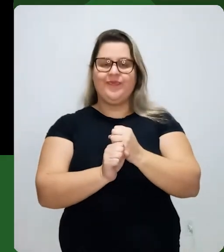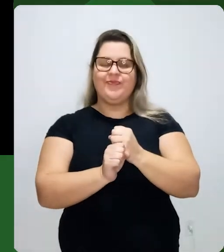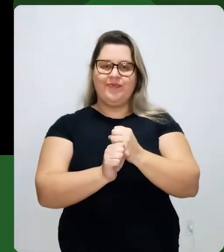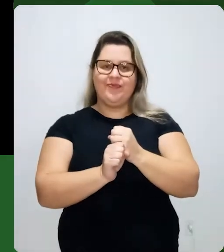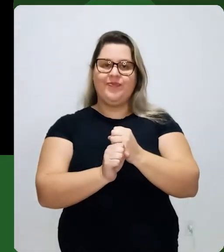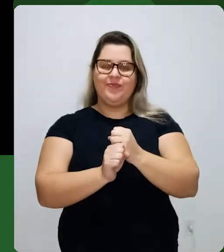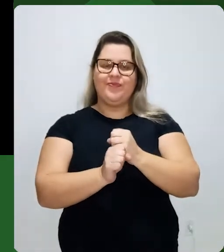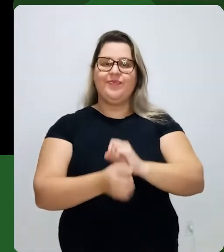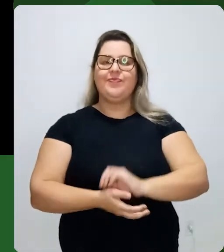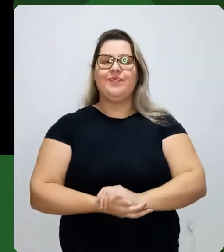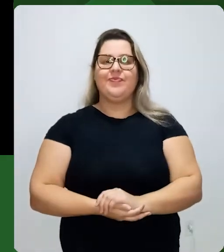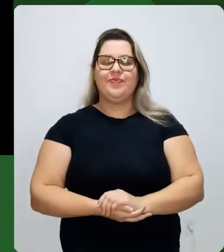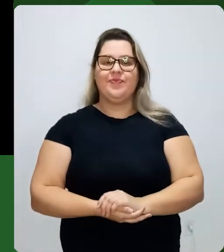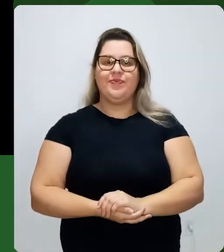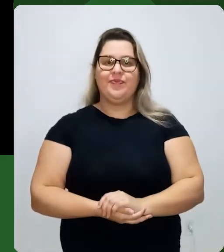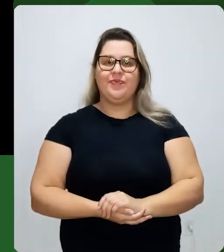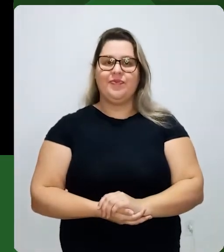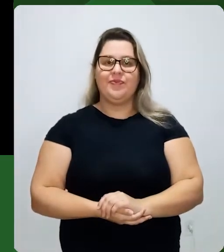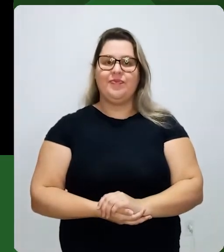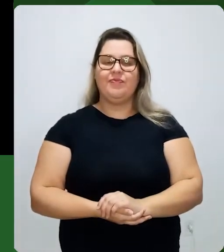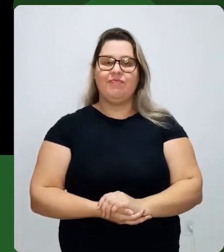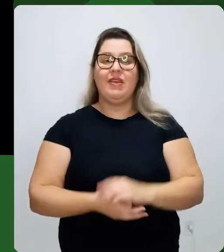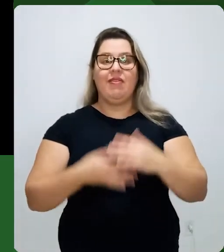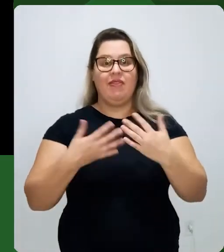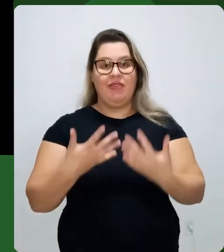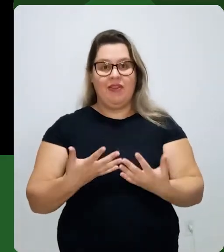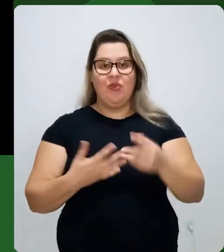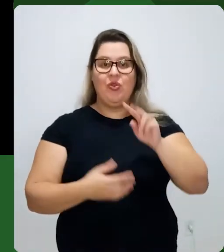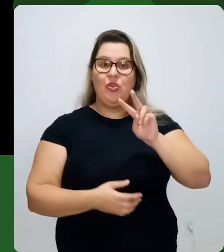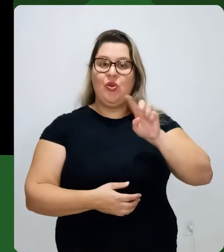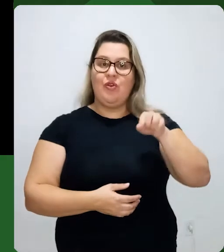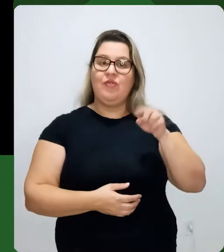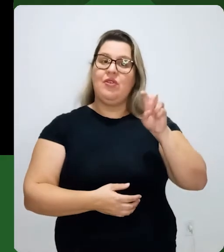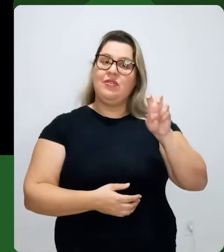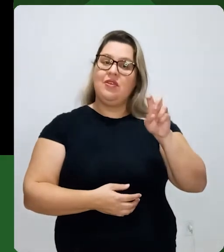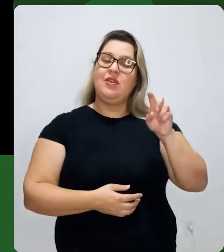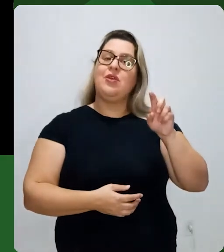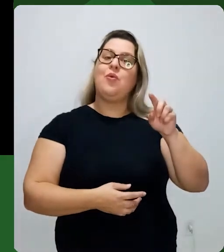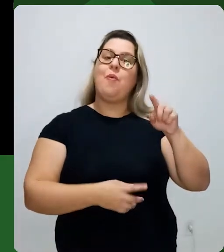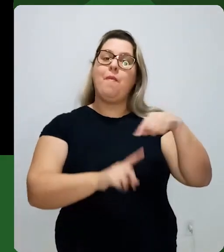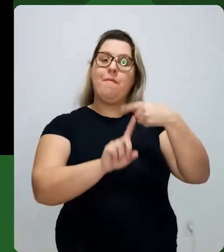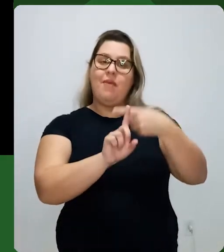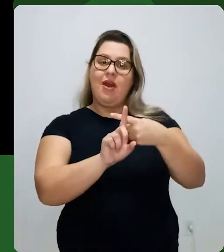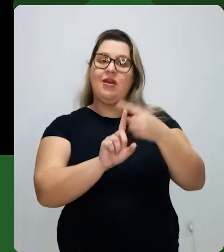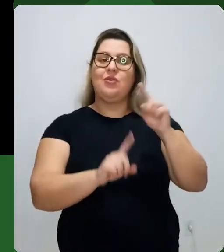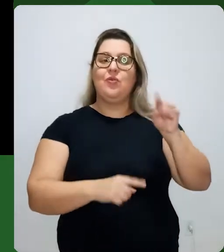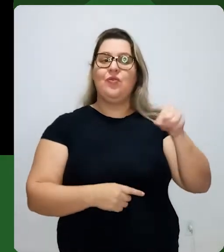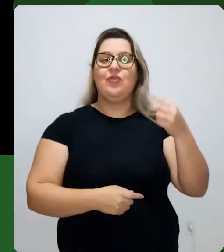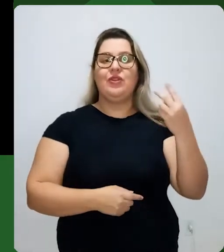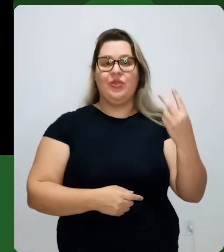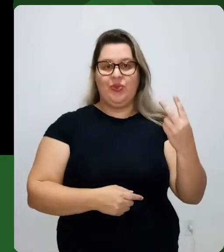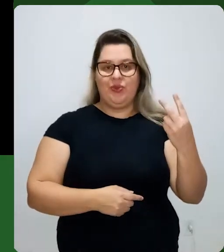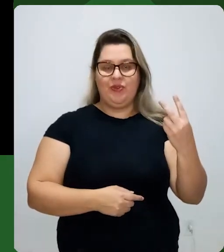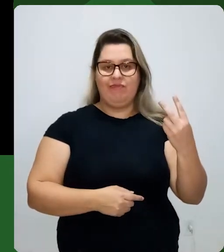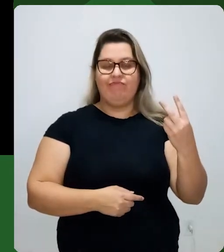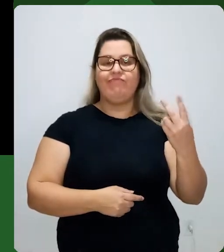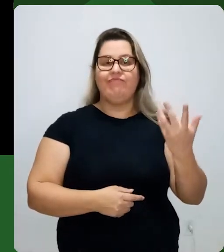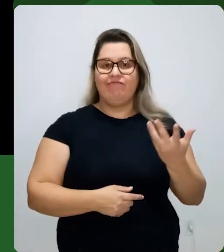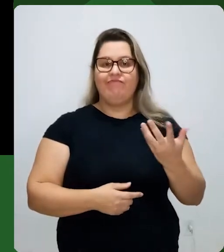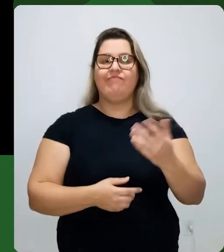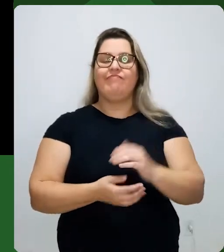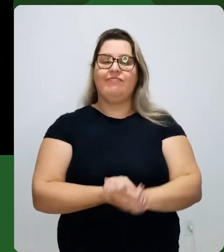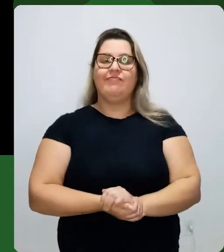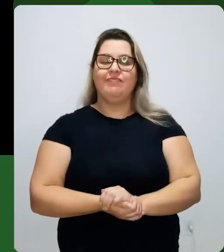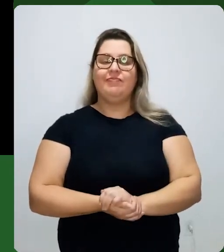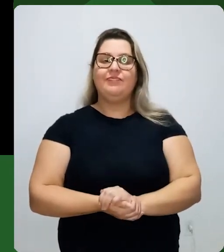com a metade desse valor. Um vírgula dois, porque duas vezes isso, daria dois vírgula quatro,